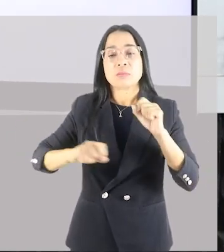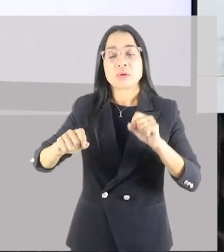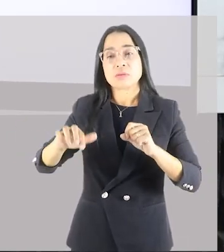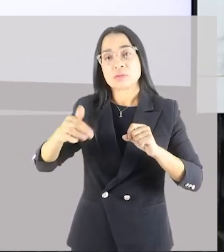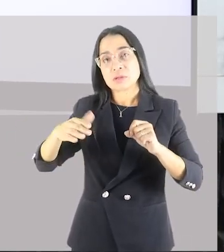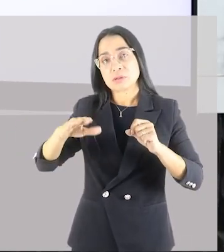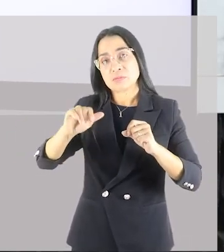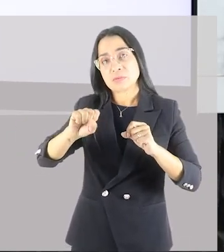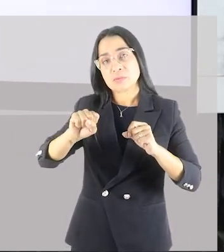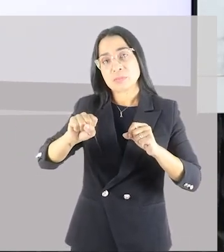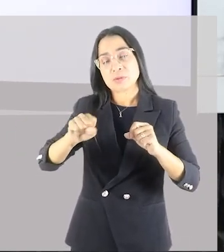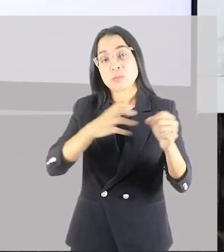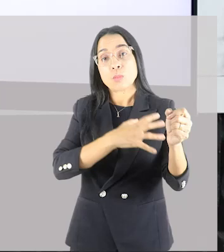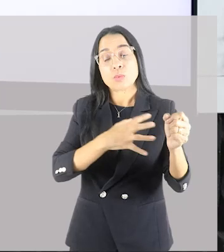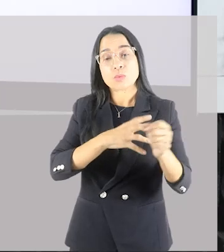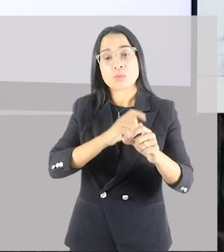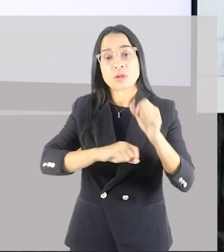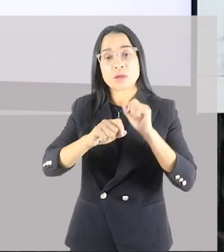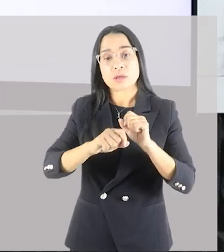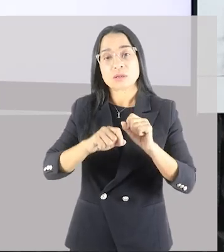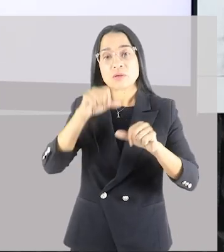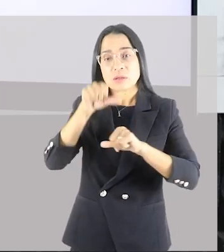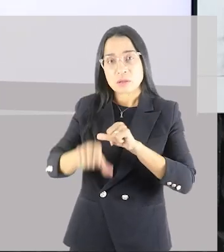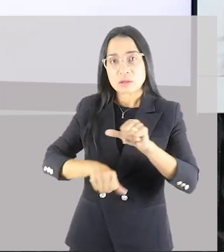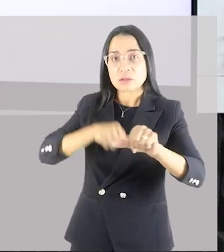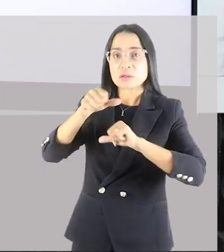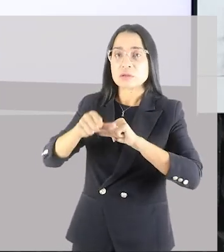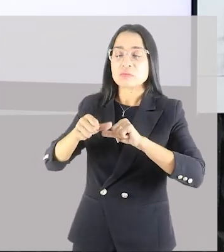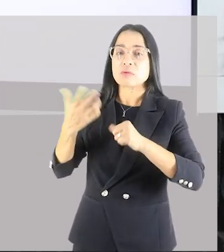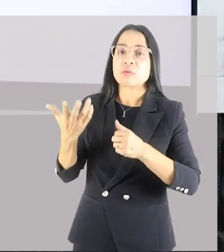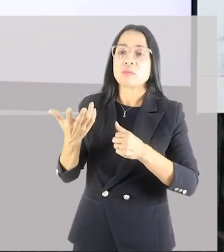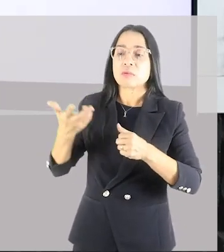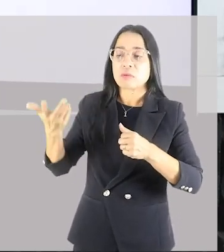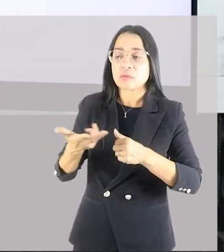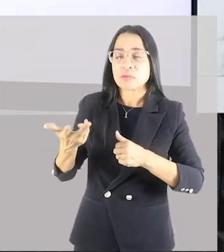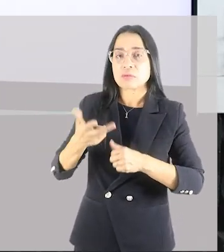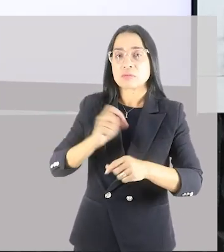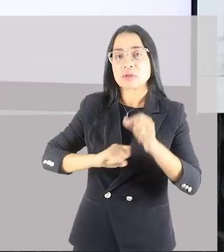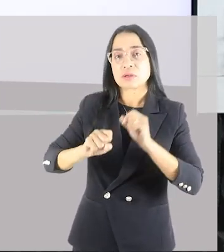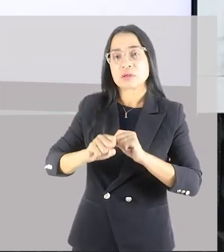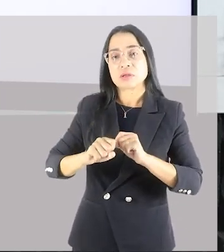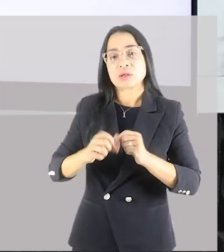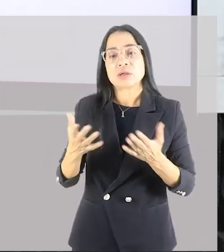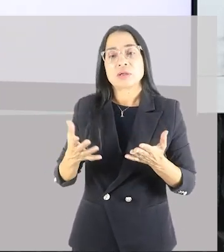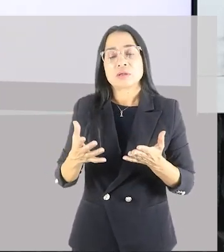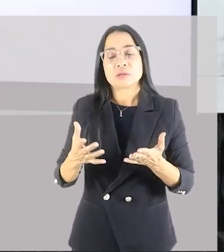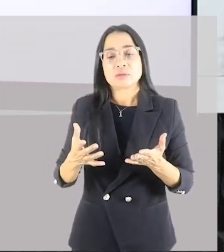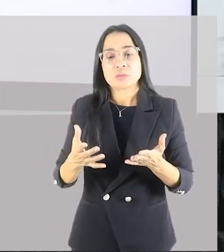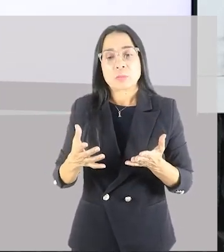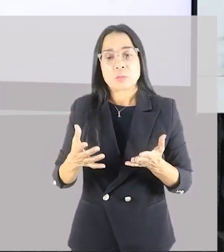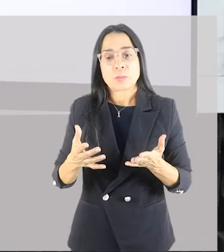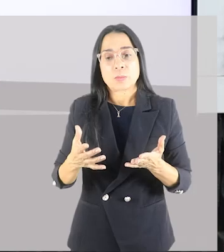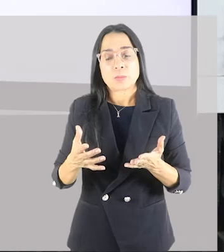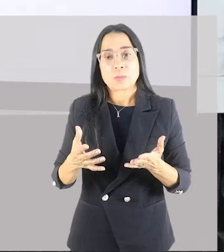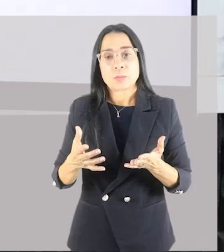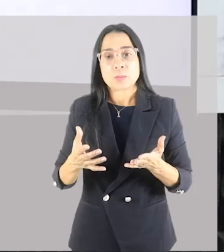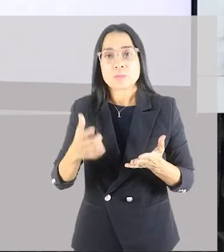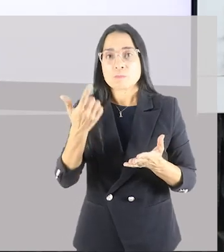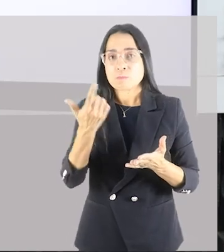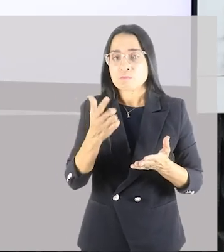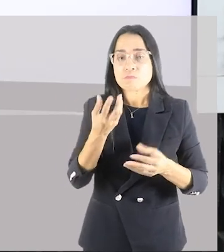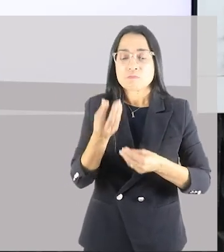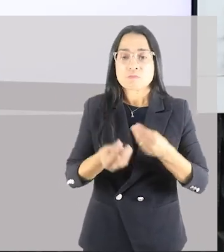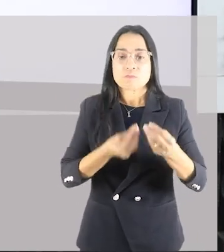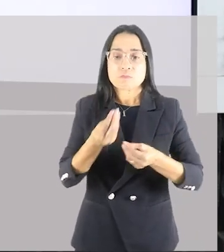gerar aumento na velocidade. Se você não quebra essa homeostase, esse equilíbrio, não tem essa